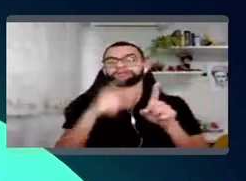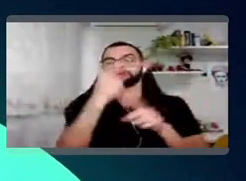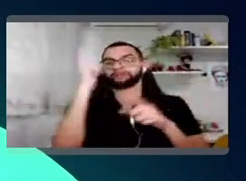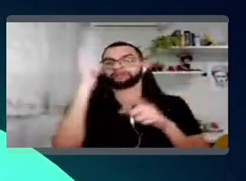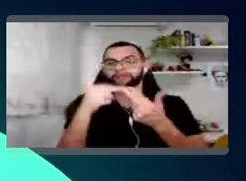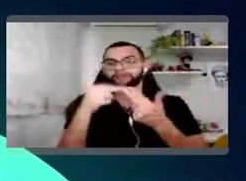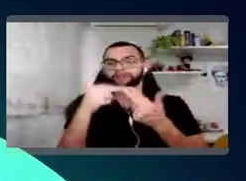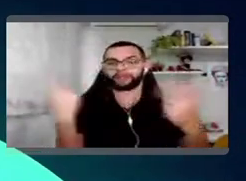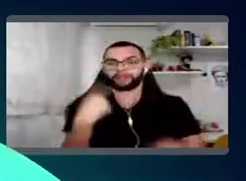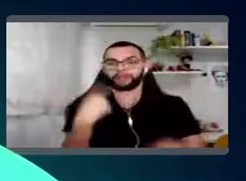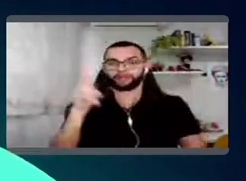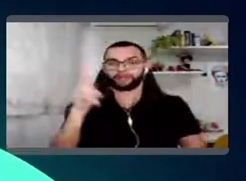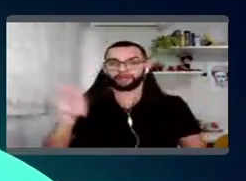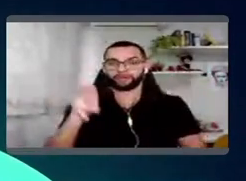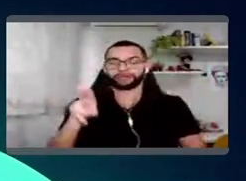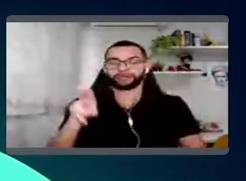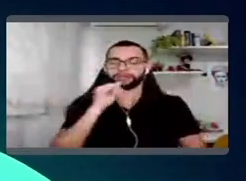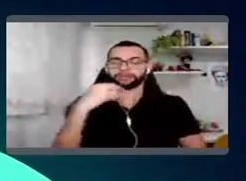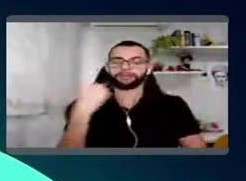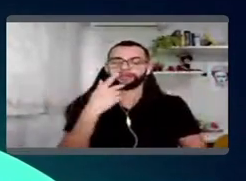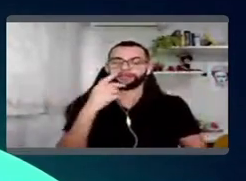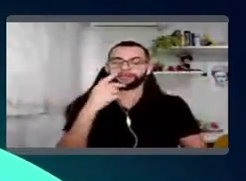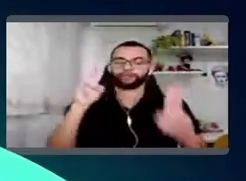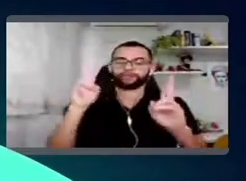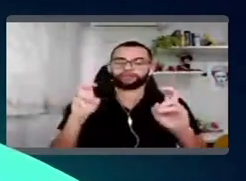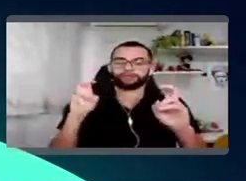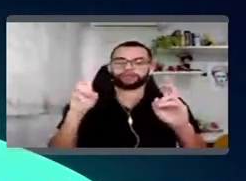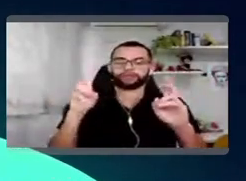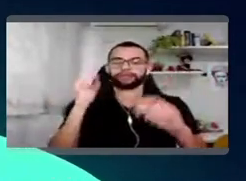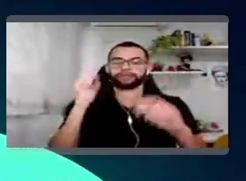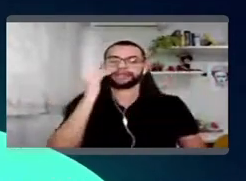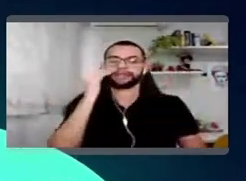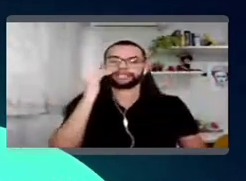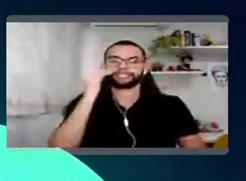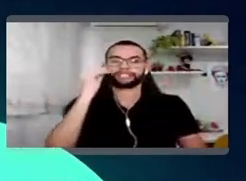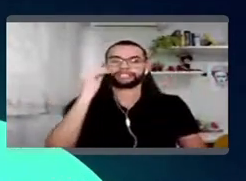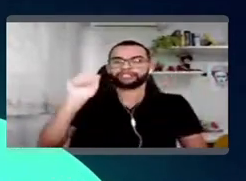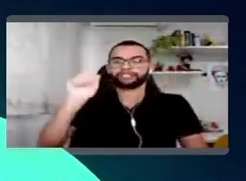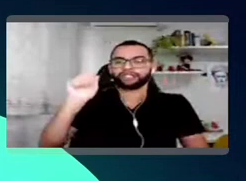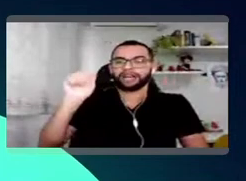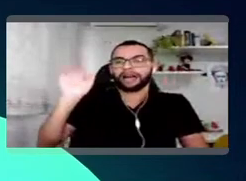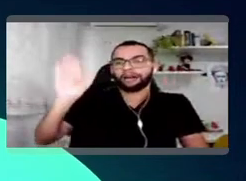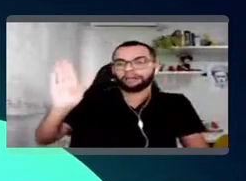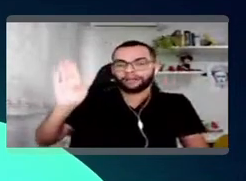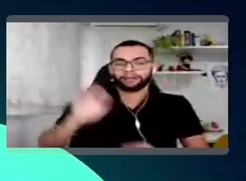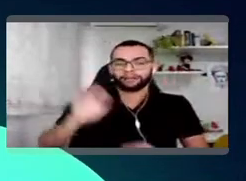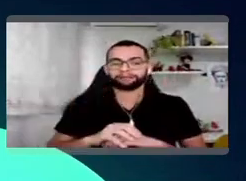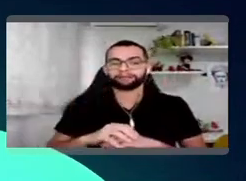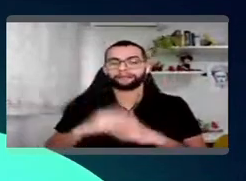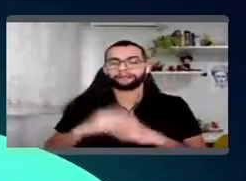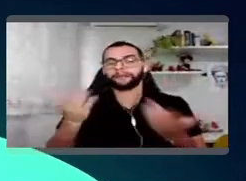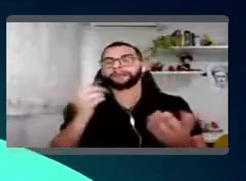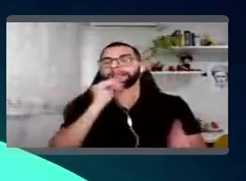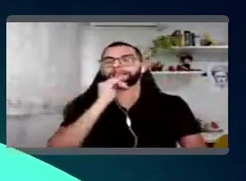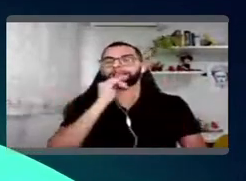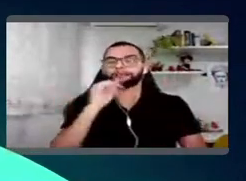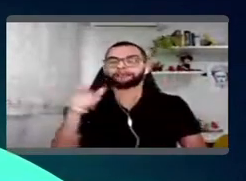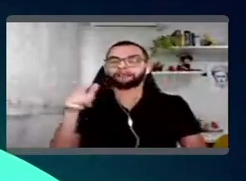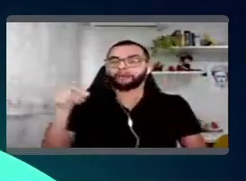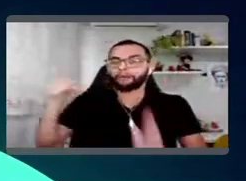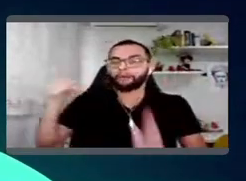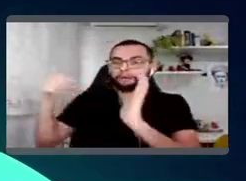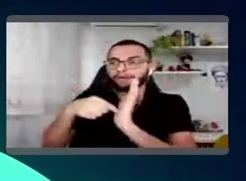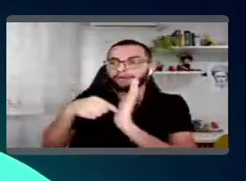aqui é, por exemplo, a gente está falando de teste AB, né? Hoje, eu posso falar para você, olha, o botão que mais vai vender vai ser o verde.